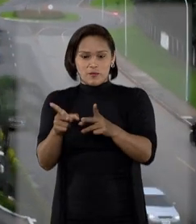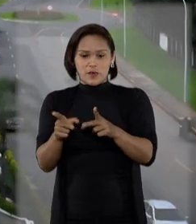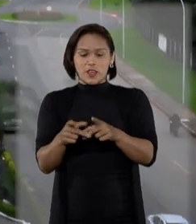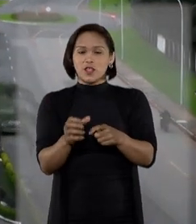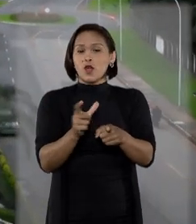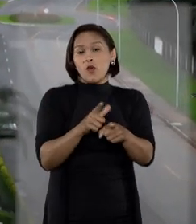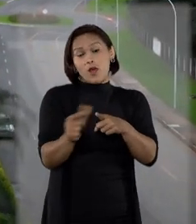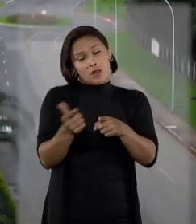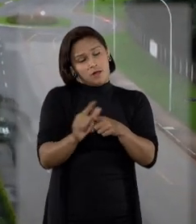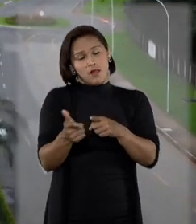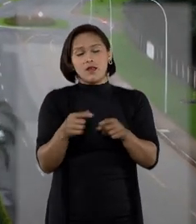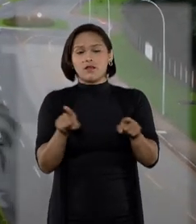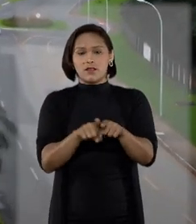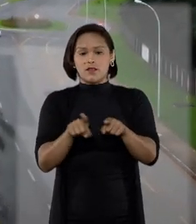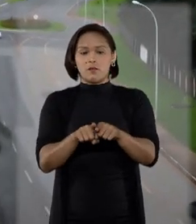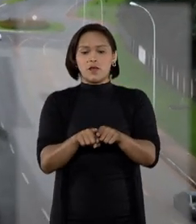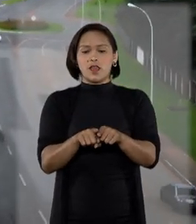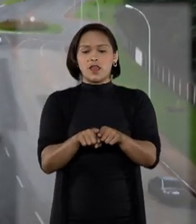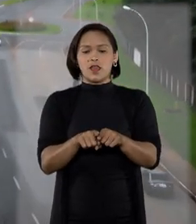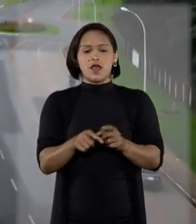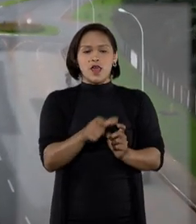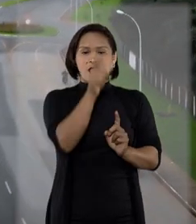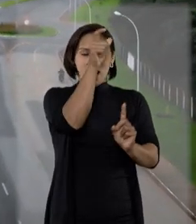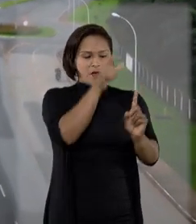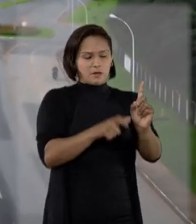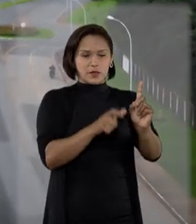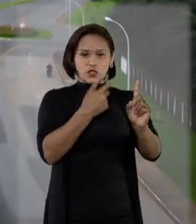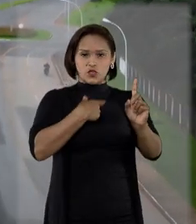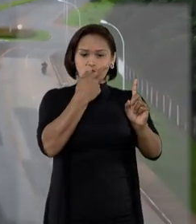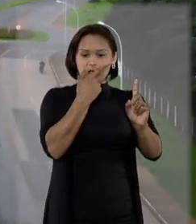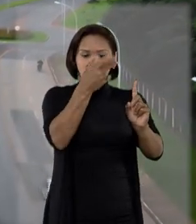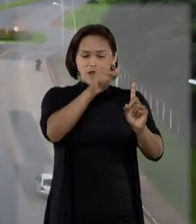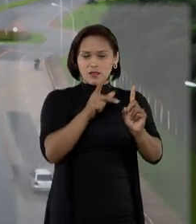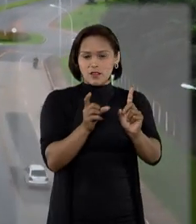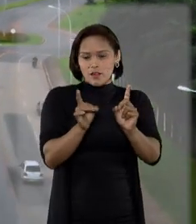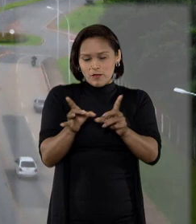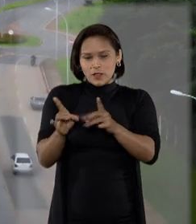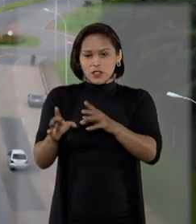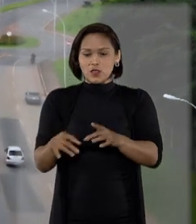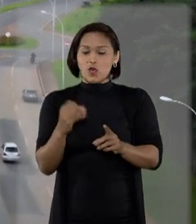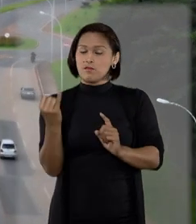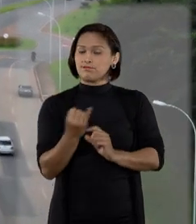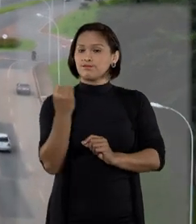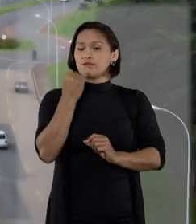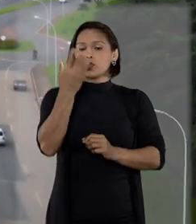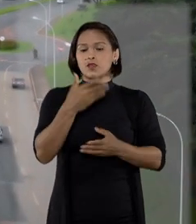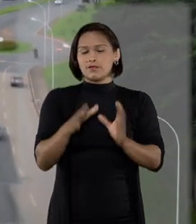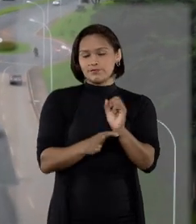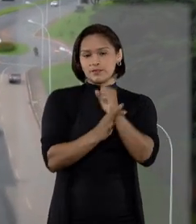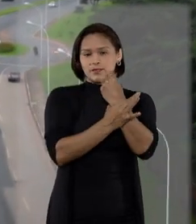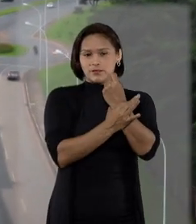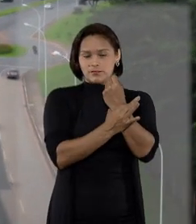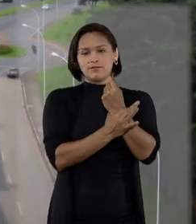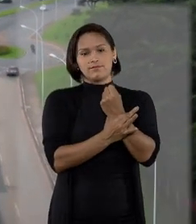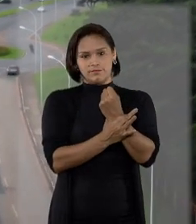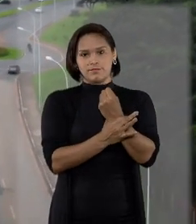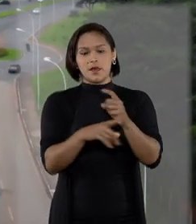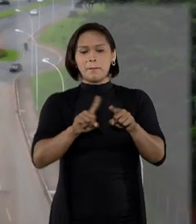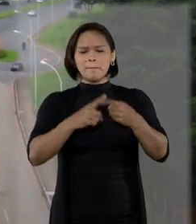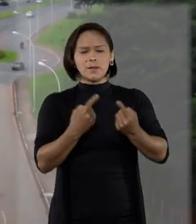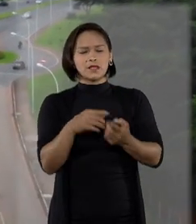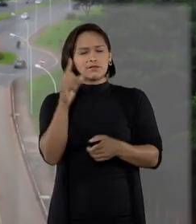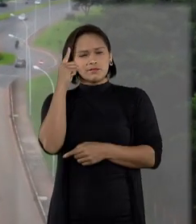locação de um imóvel, a figura do corretor é tida como fundamental para garantir uma negociação segura.